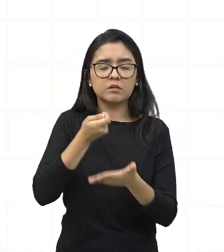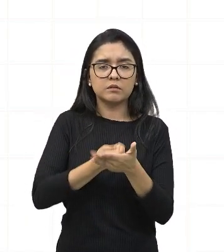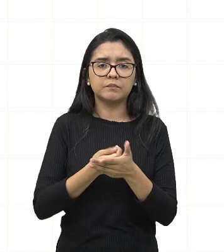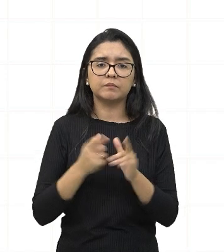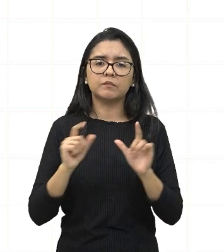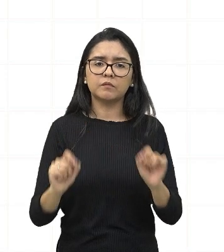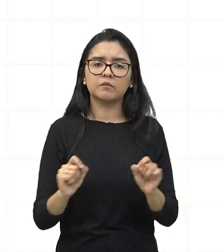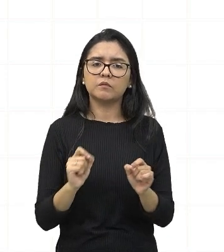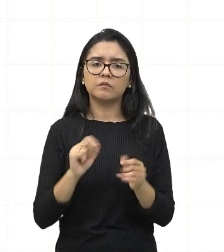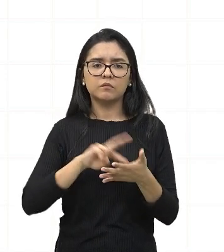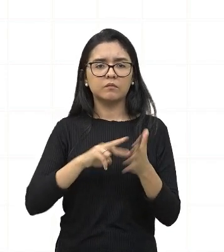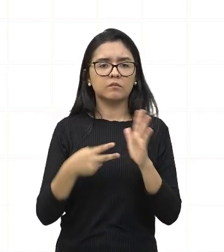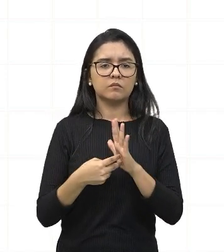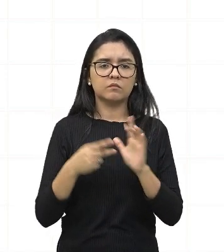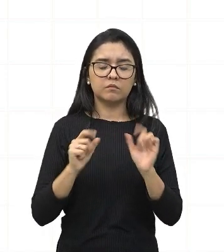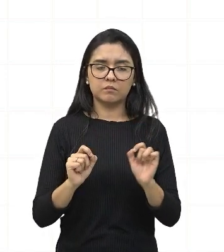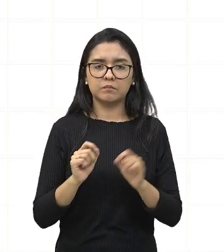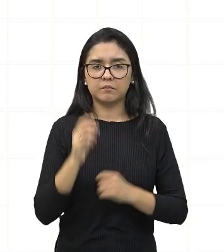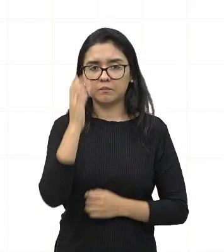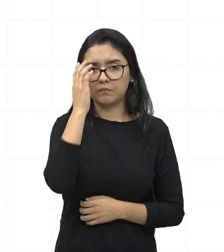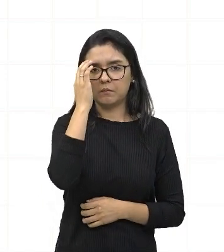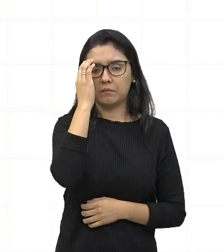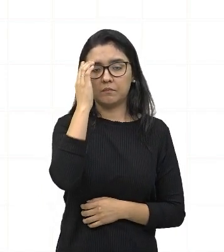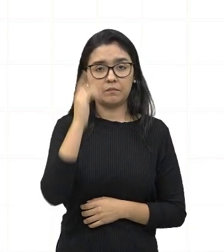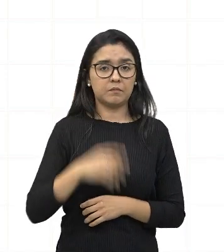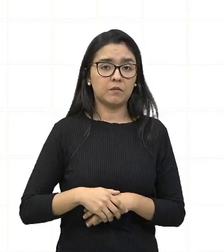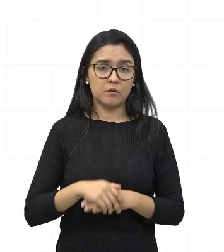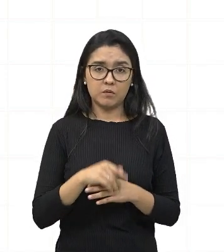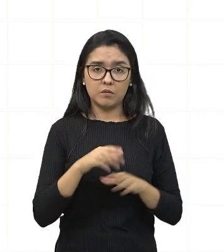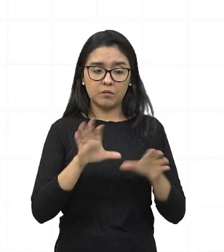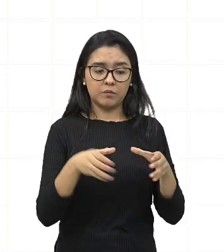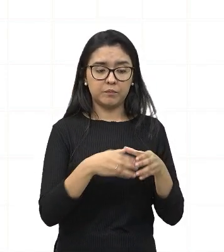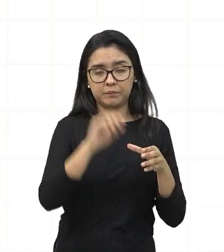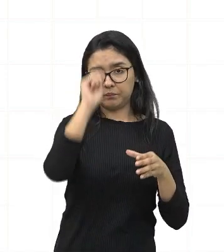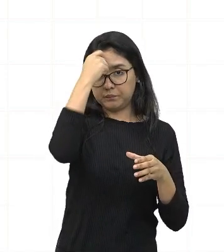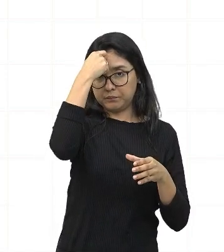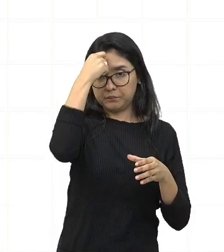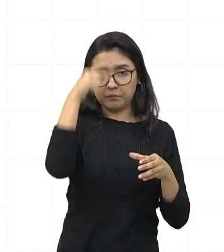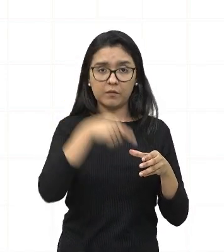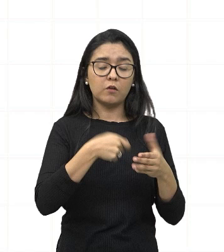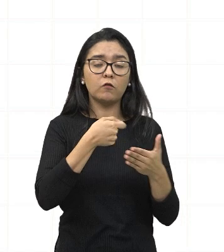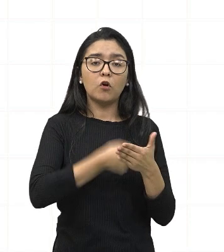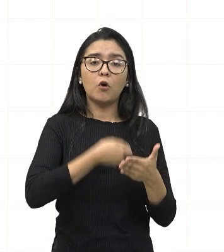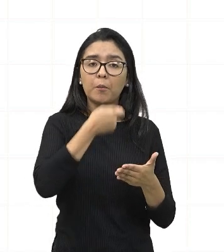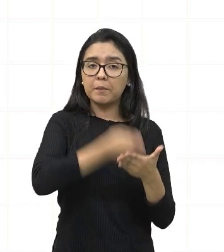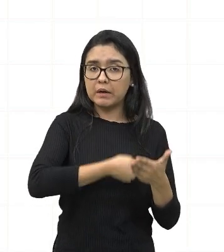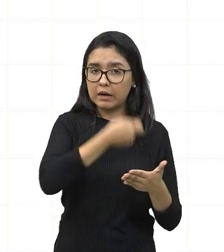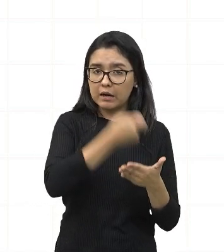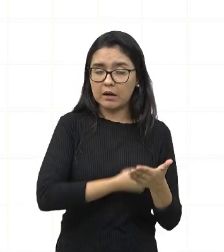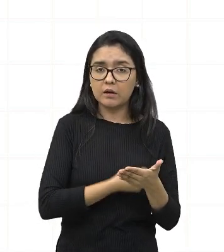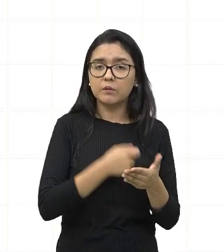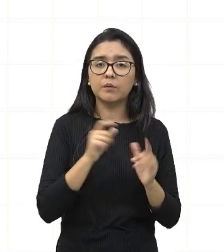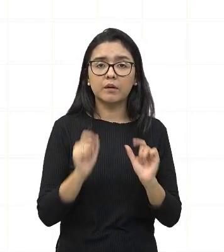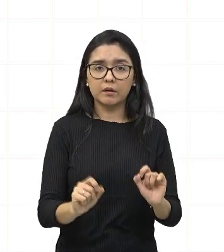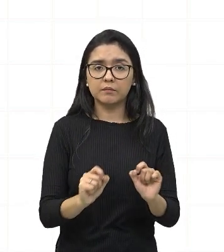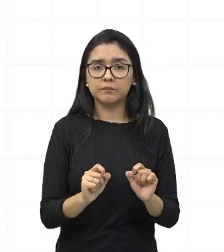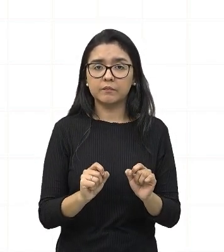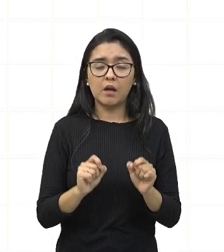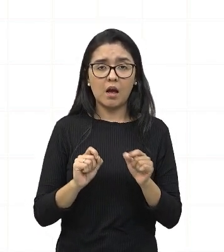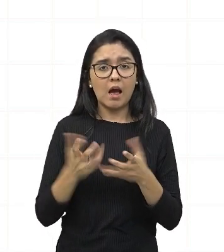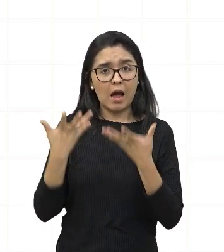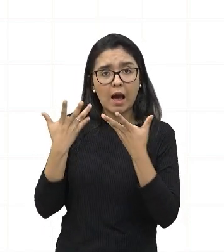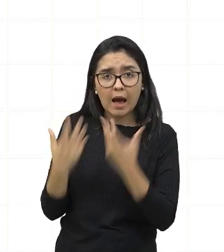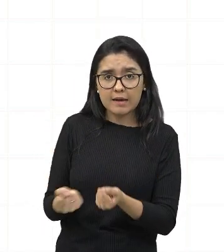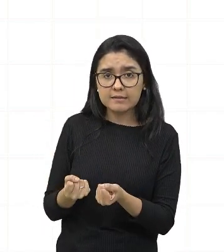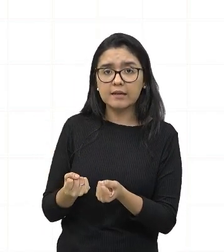uma assimilação cultural forçada? Quer dizer que os negros foram forçados, os africanos foram forçados a aderir ao